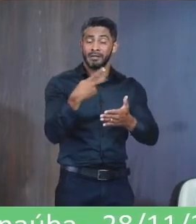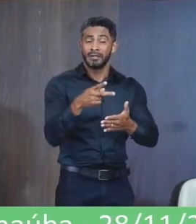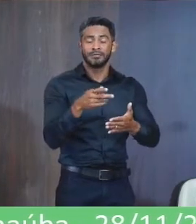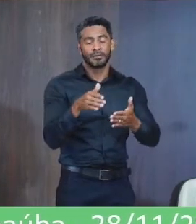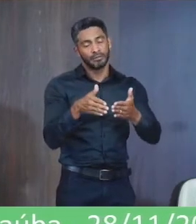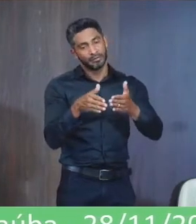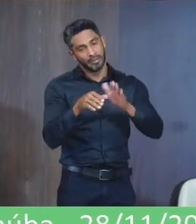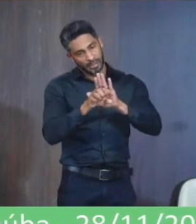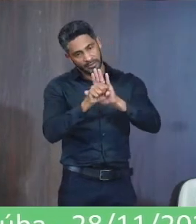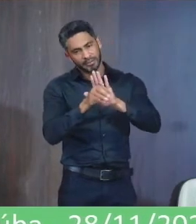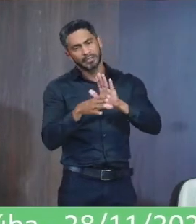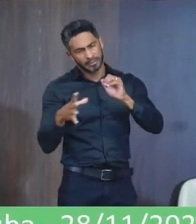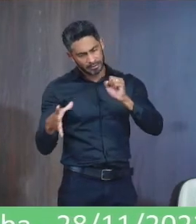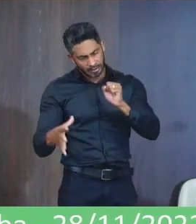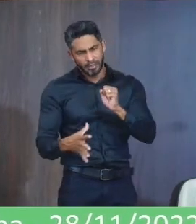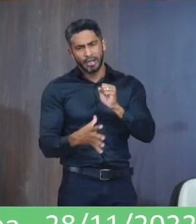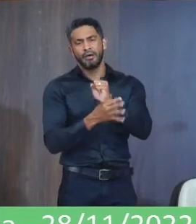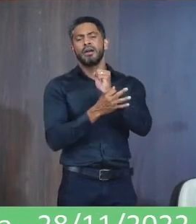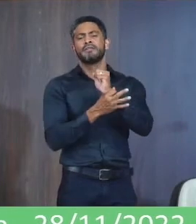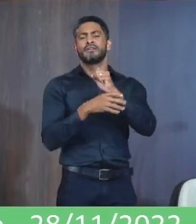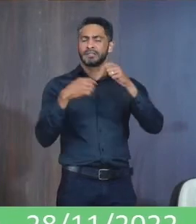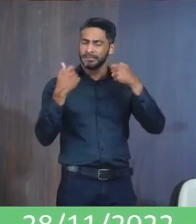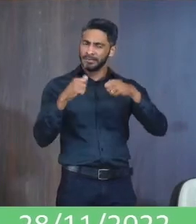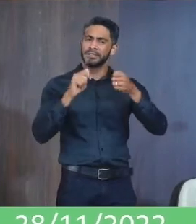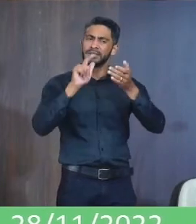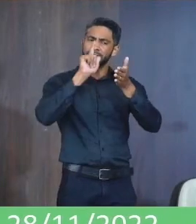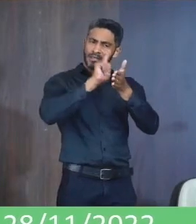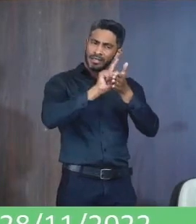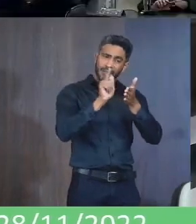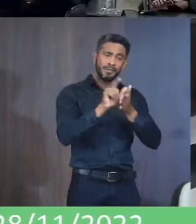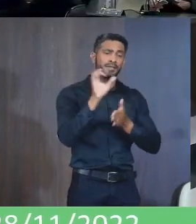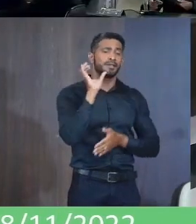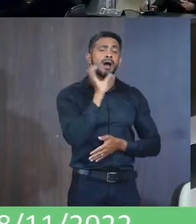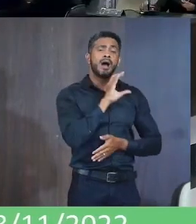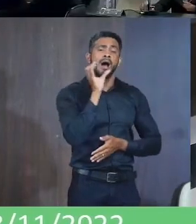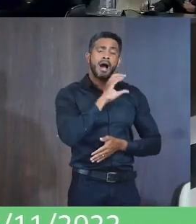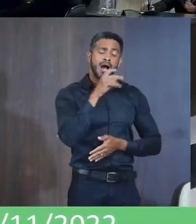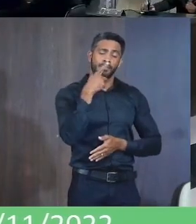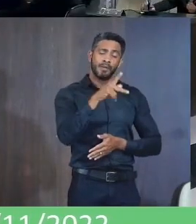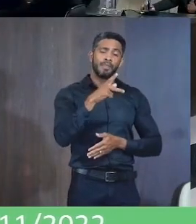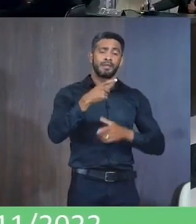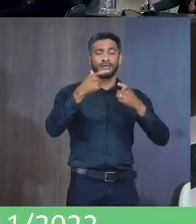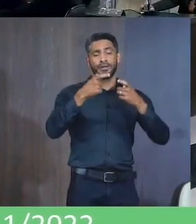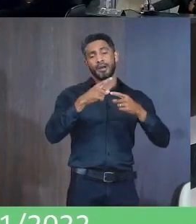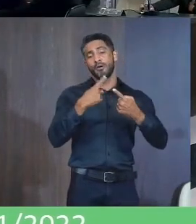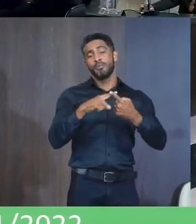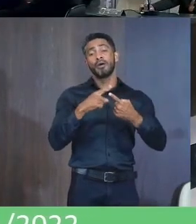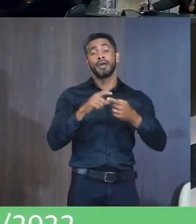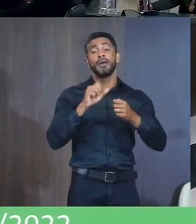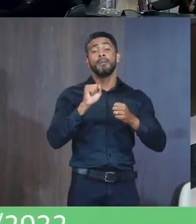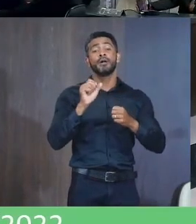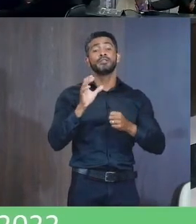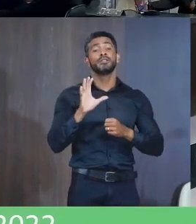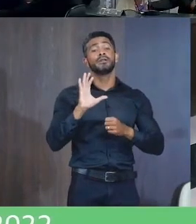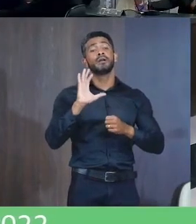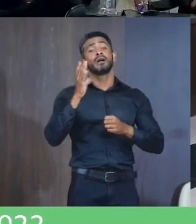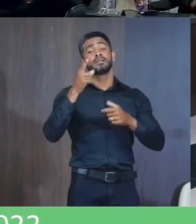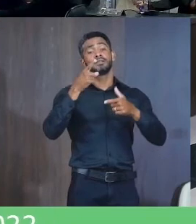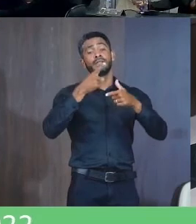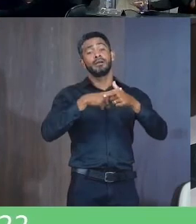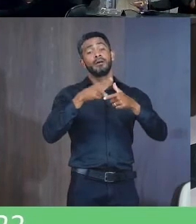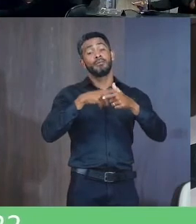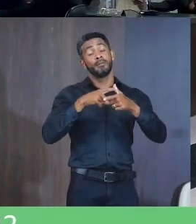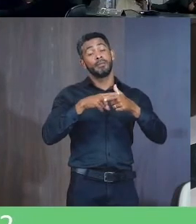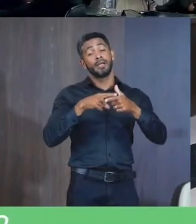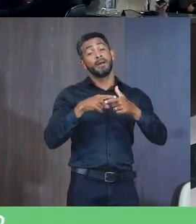Eu também reforço Que tem que ser feita O quanto antes Porque senão Ali pode Levar um problema